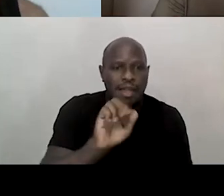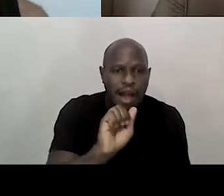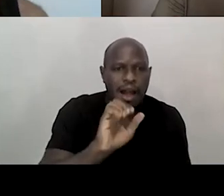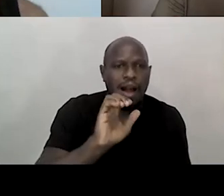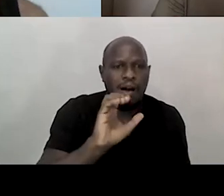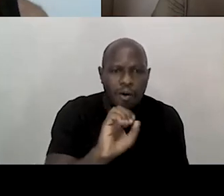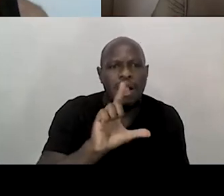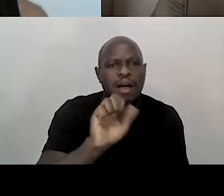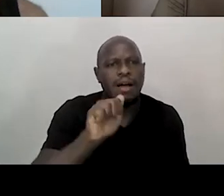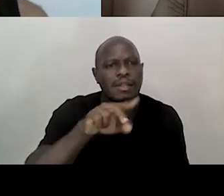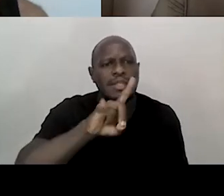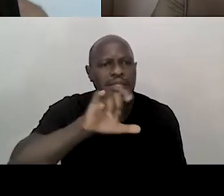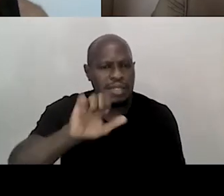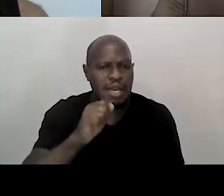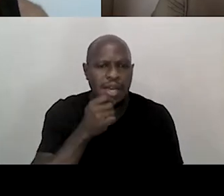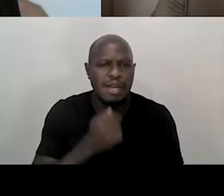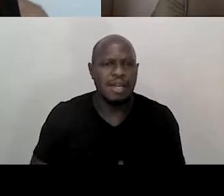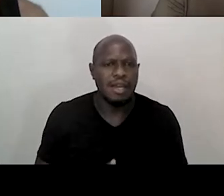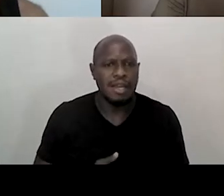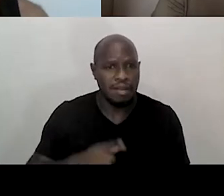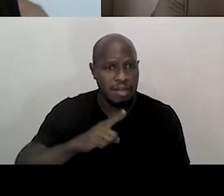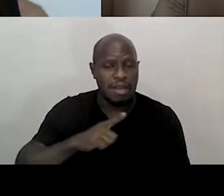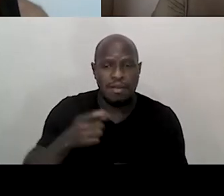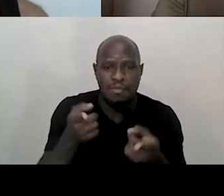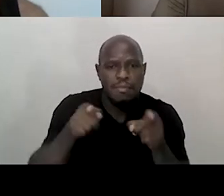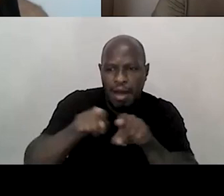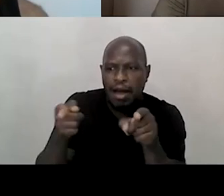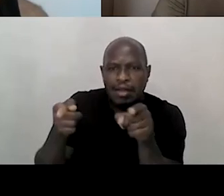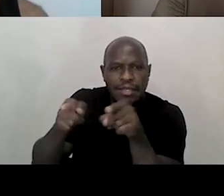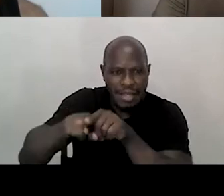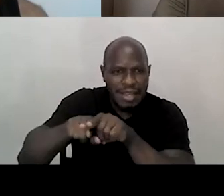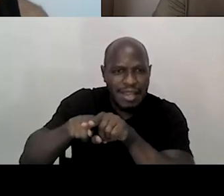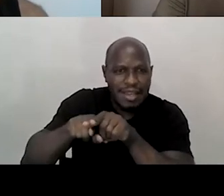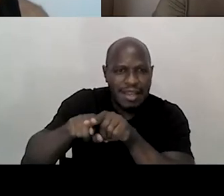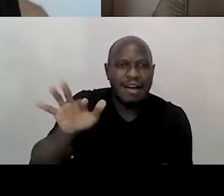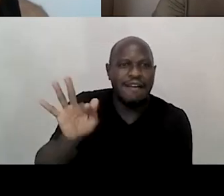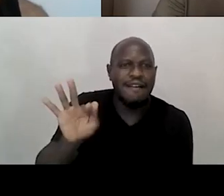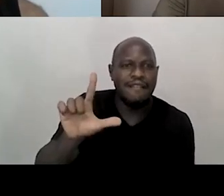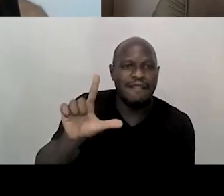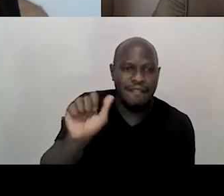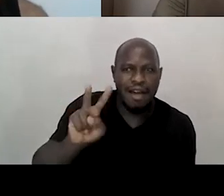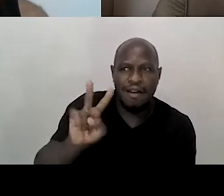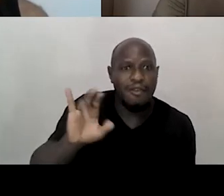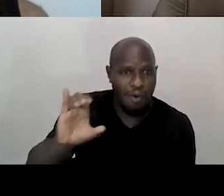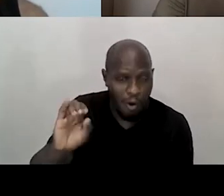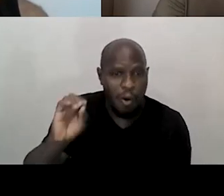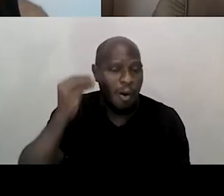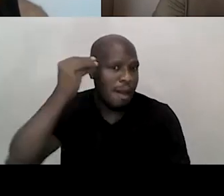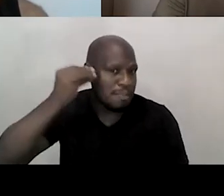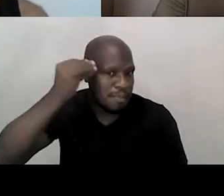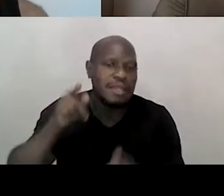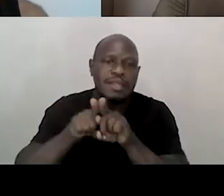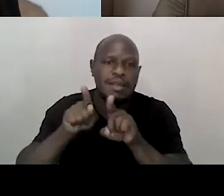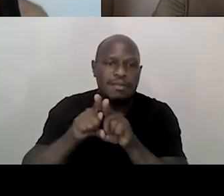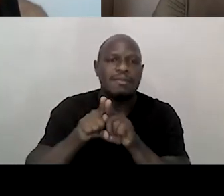parceria que eu tenho com o Flávio Falcone, que é psiquiatra e palhaço.